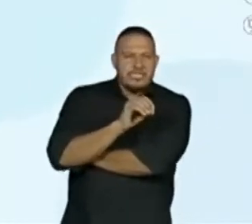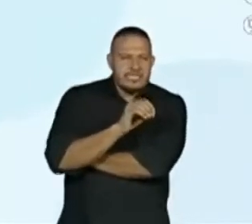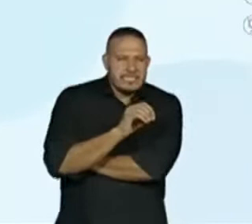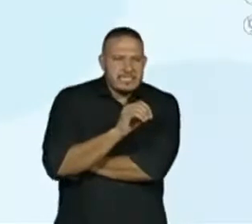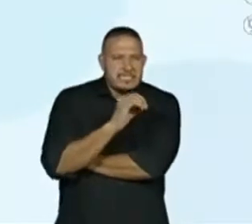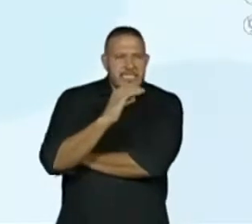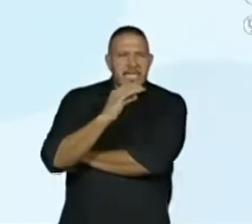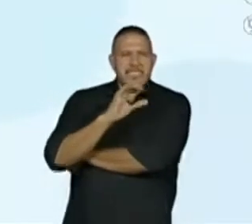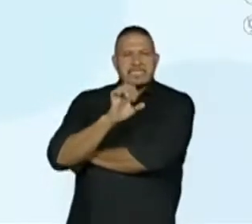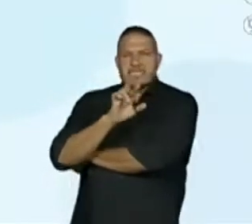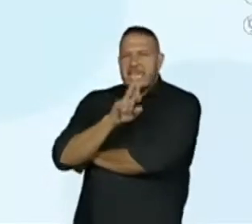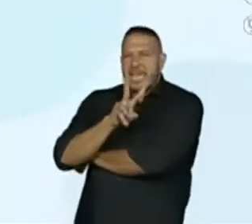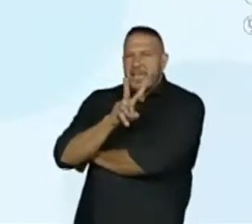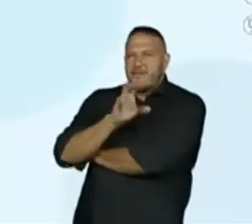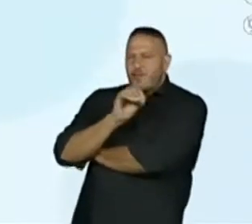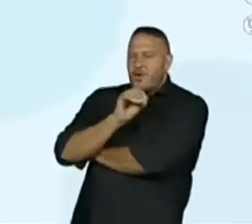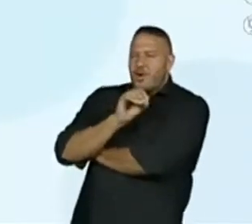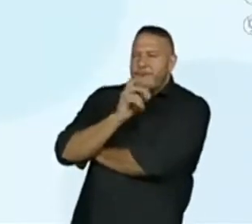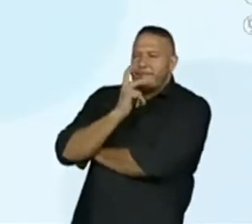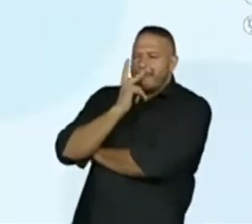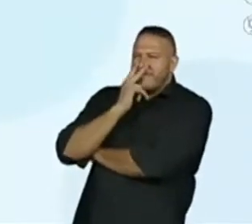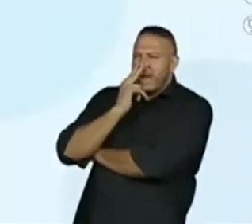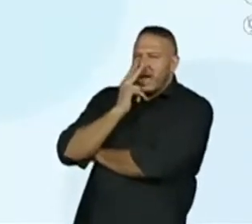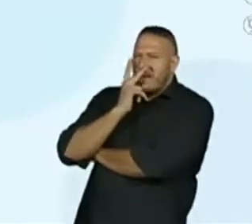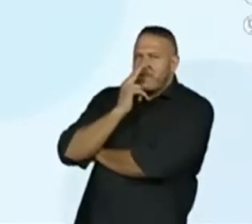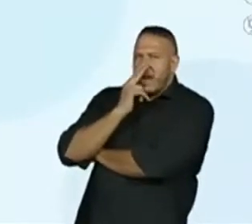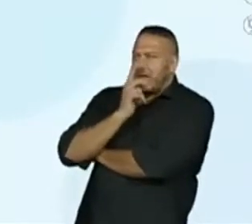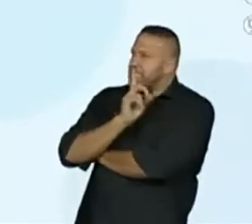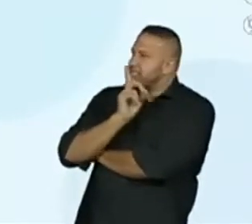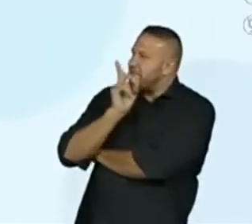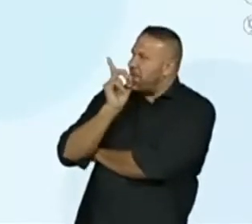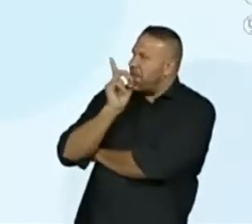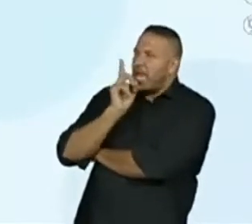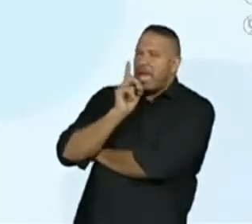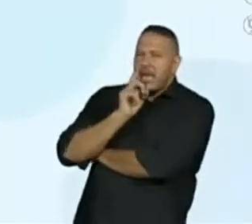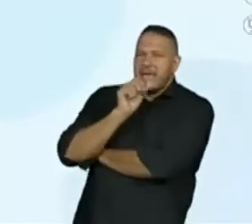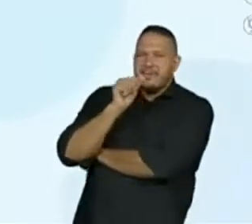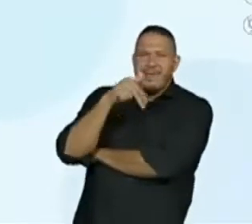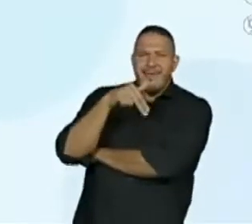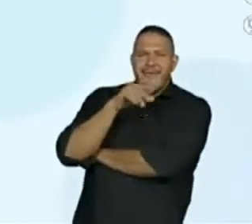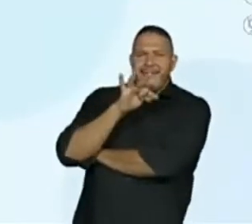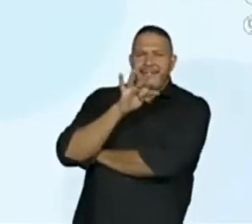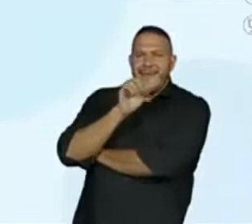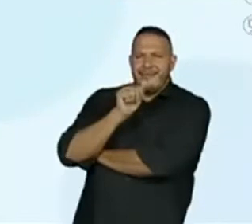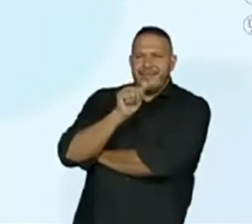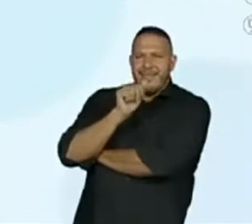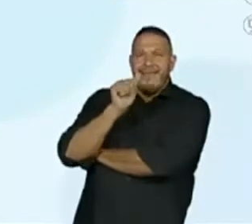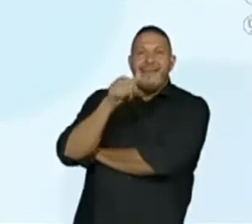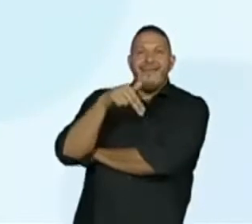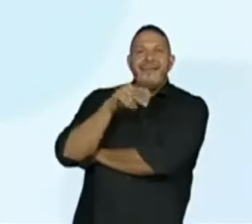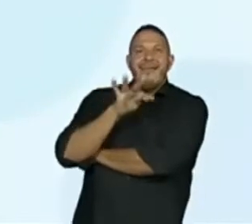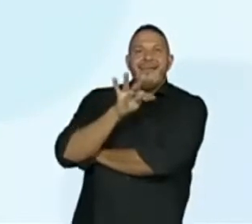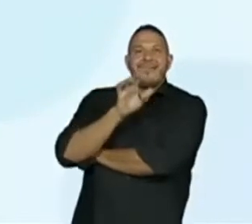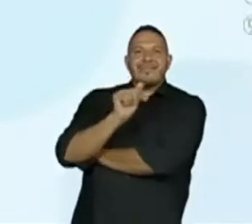a constelação da anta do norte é a anta do norte deixa eu pegar uma caneta e fazer o registro